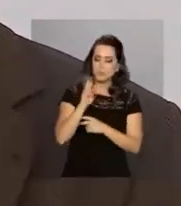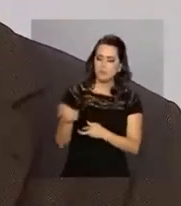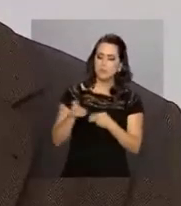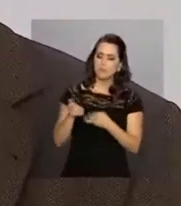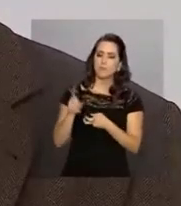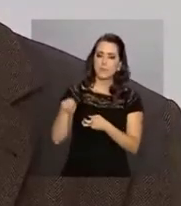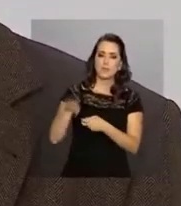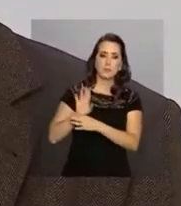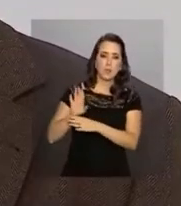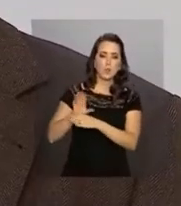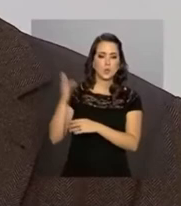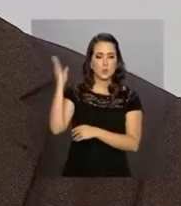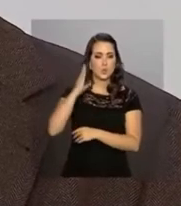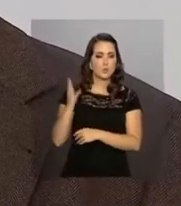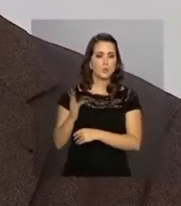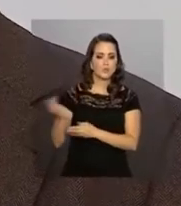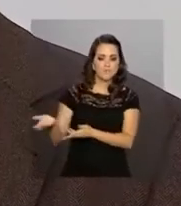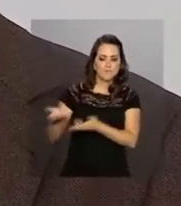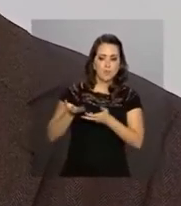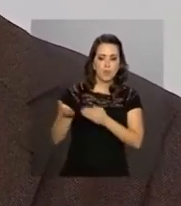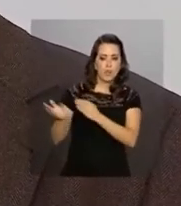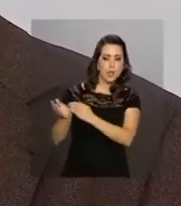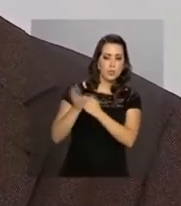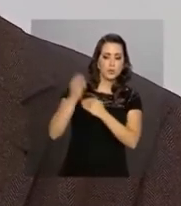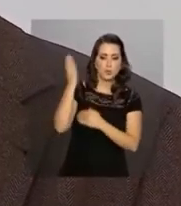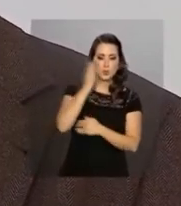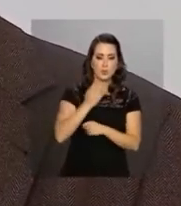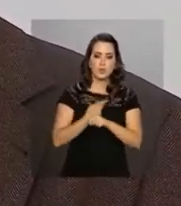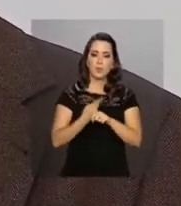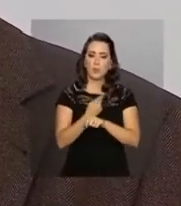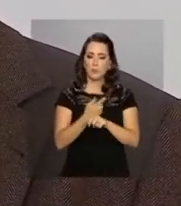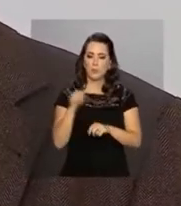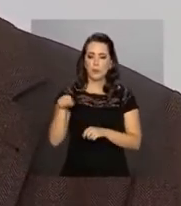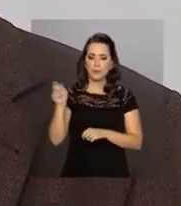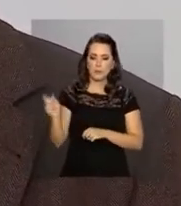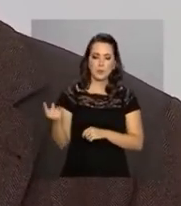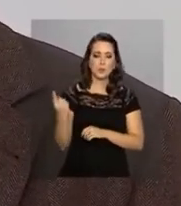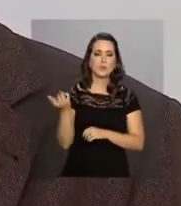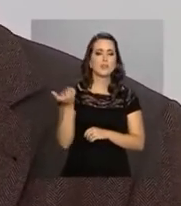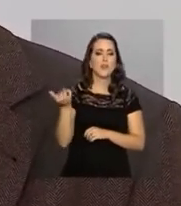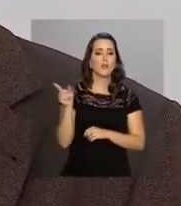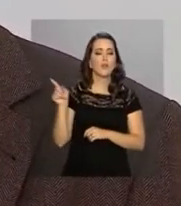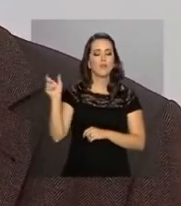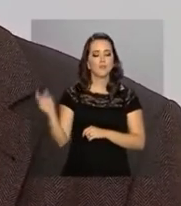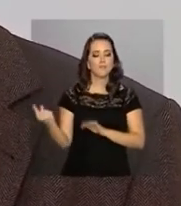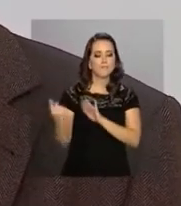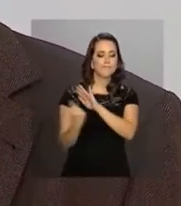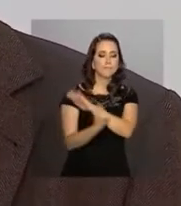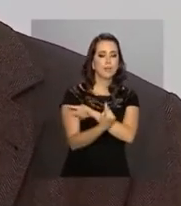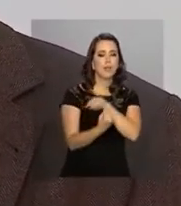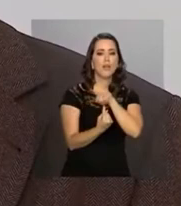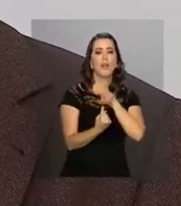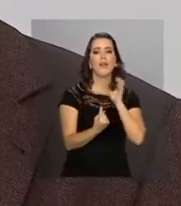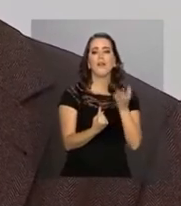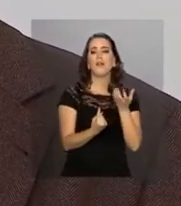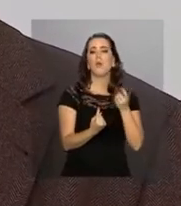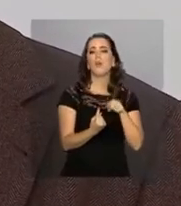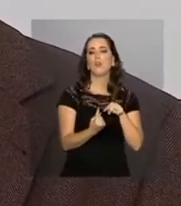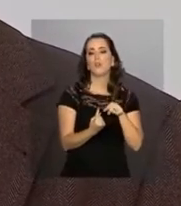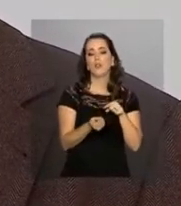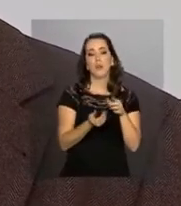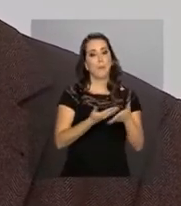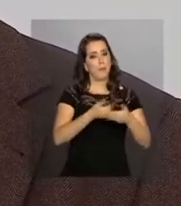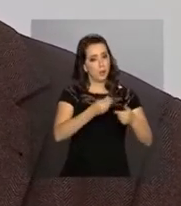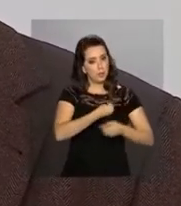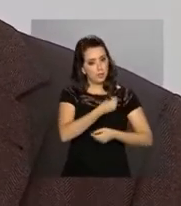dado ao mercado de trabalho brasileiro. São pessoas que vêm buscar aqui melhores condições de vida, então o país interessa a eles nesse sentido, mas também eles dão uma